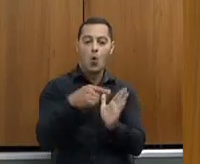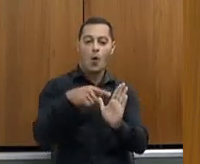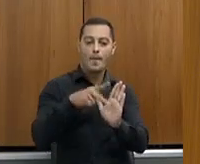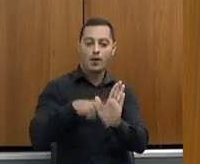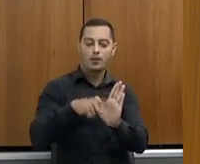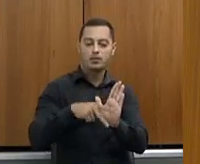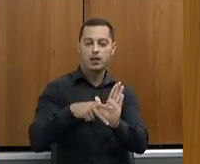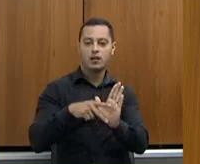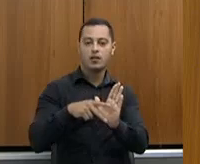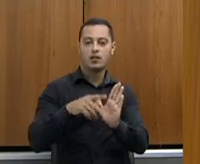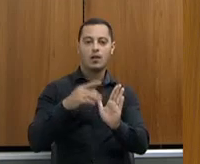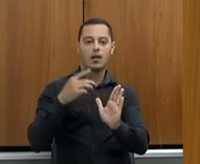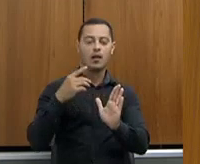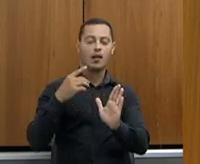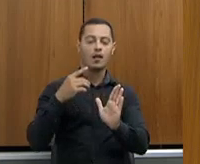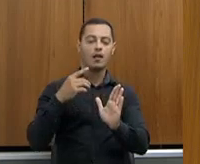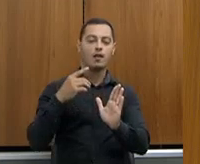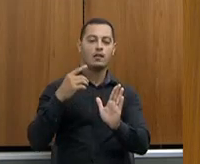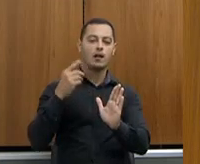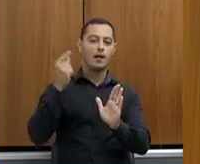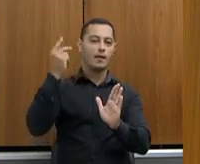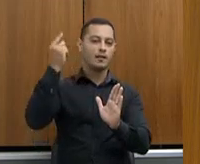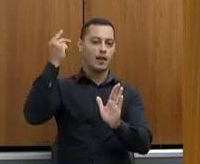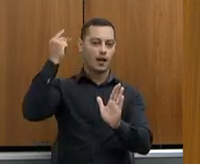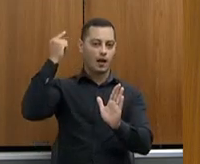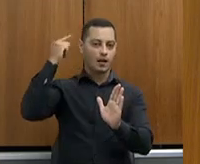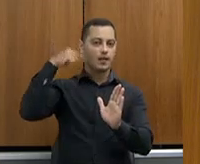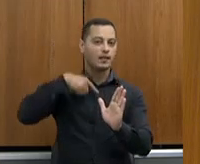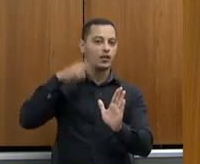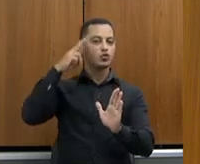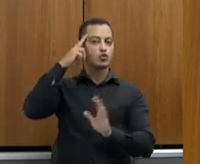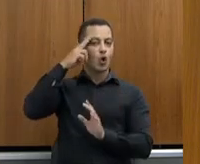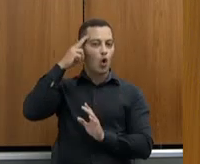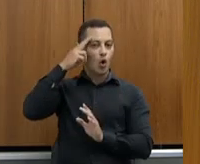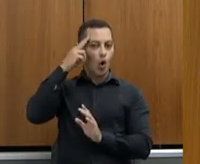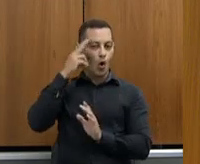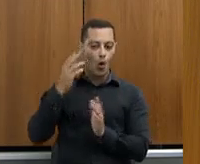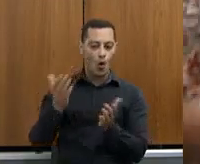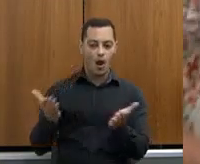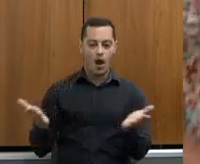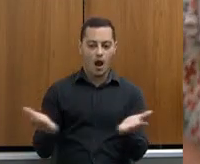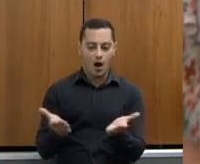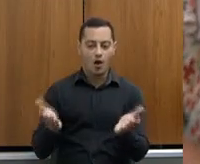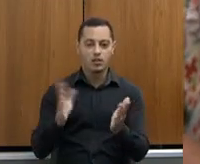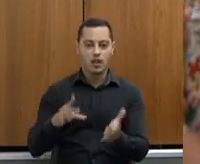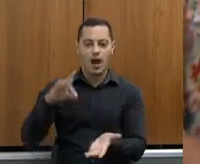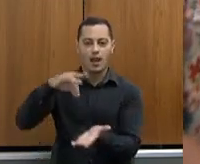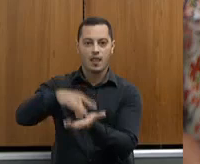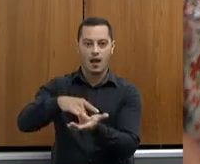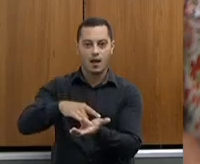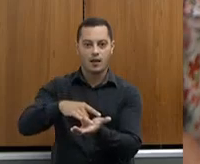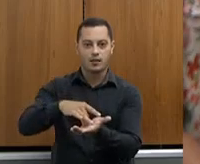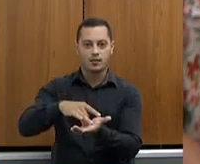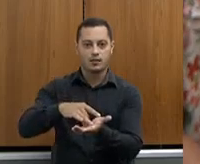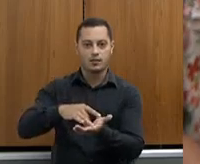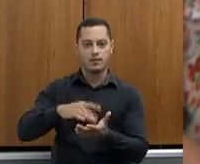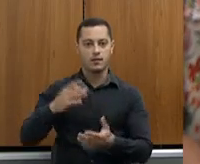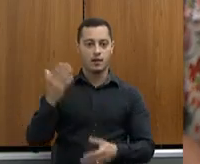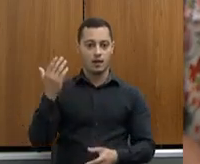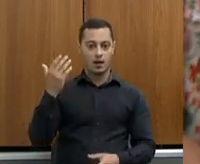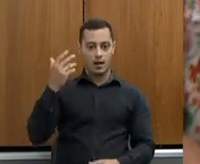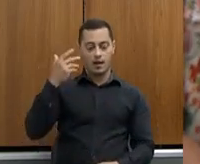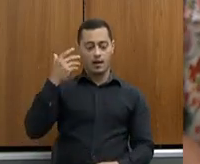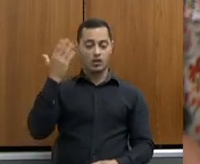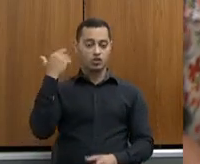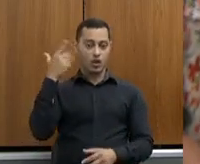para ele e falei com ele, falei, olha aí, que o seu sonho começando a virar realidade, porque os municípios estão começando a entender isso. O prefeito, antigamente, não entendia que